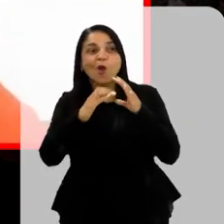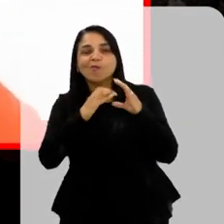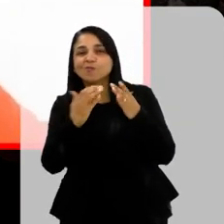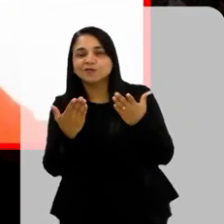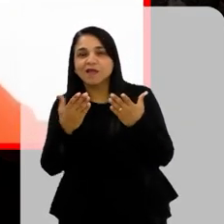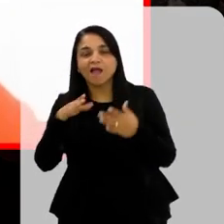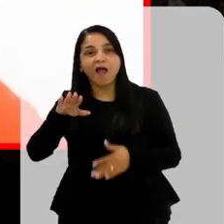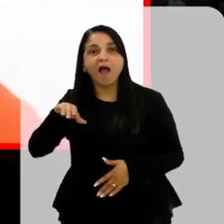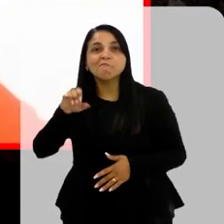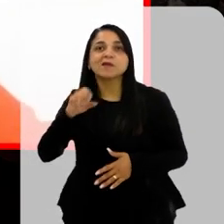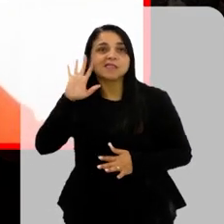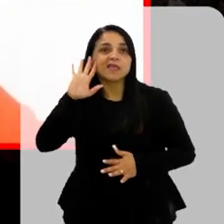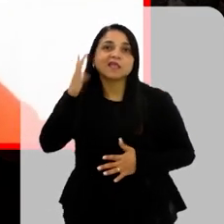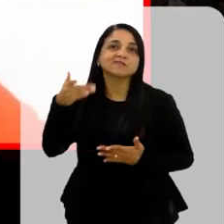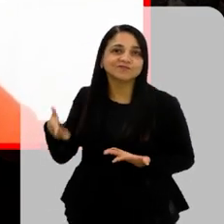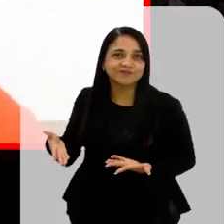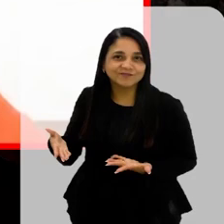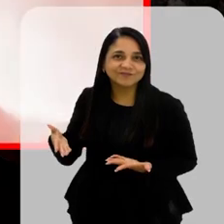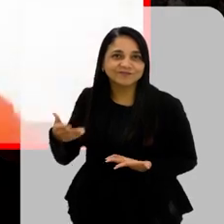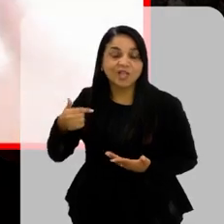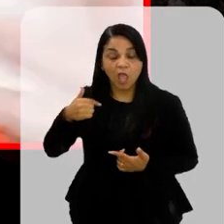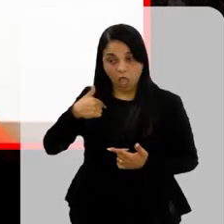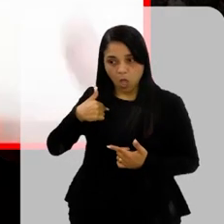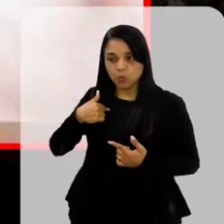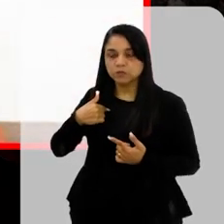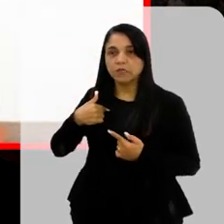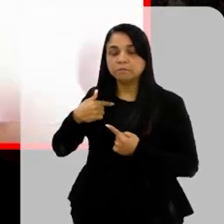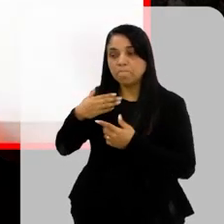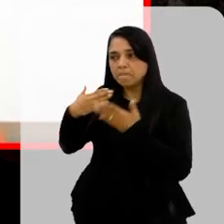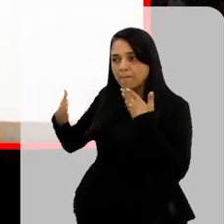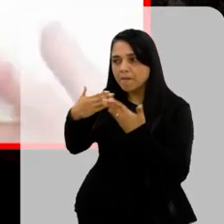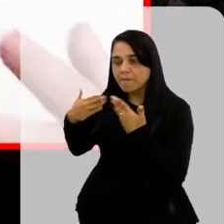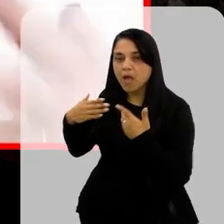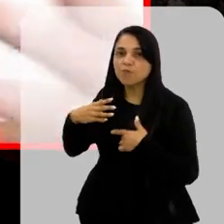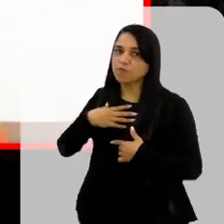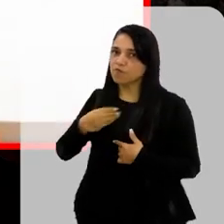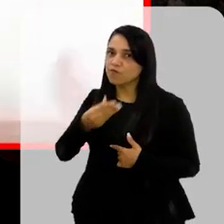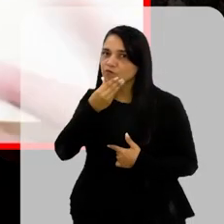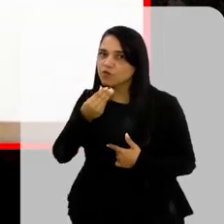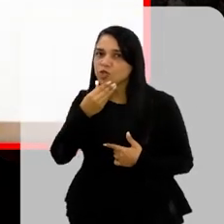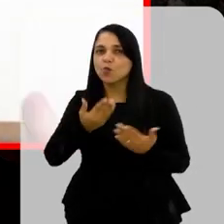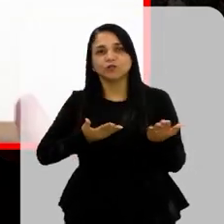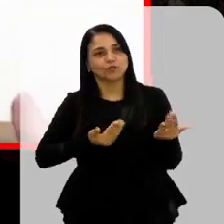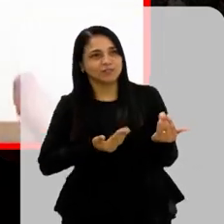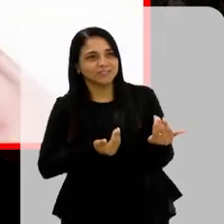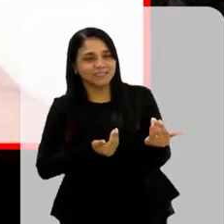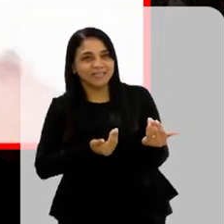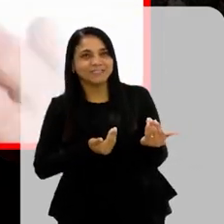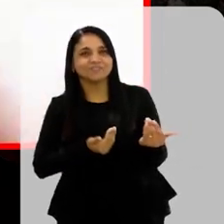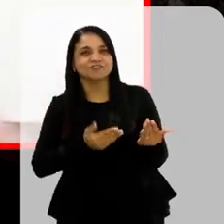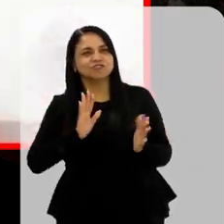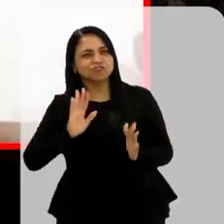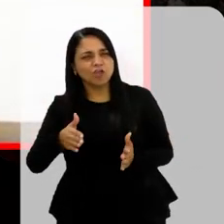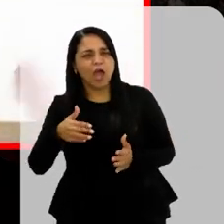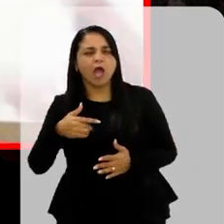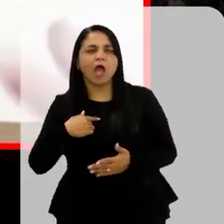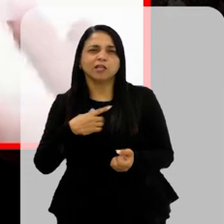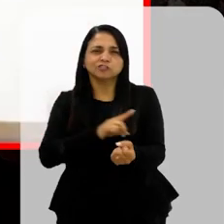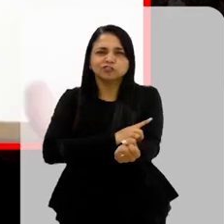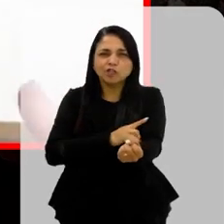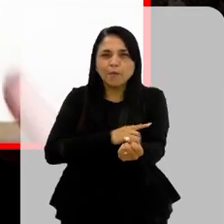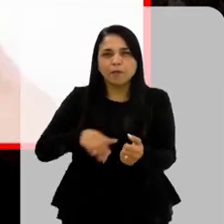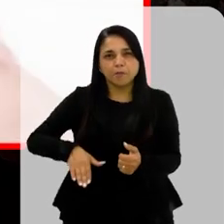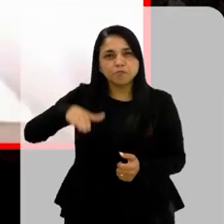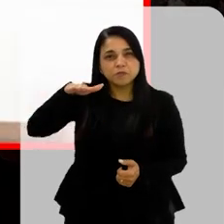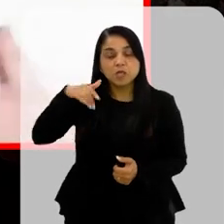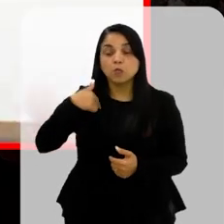nunca É refém do aparelho Porque eu ali Ainda tive um embate Com o meu filho Por ser adolescente E ele já ser Tanto